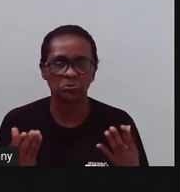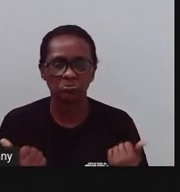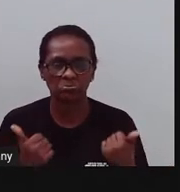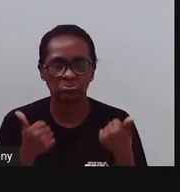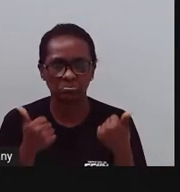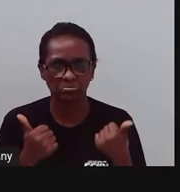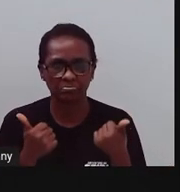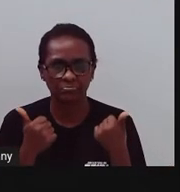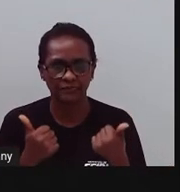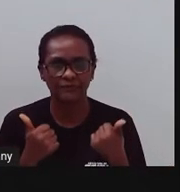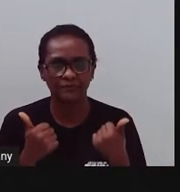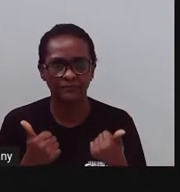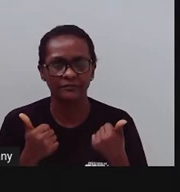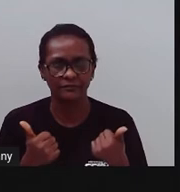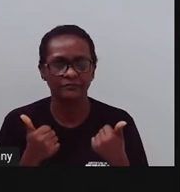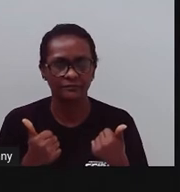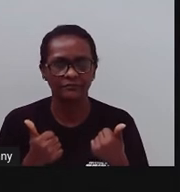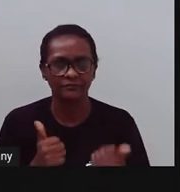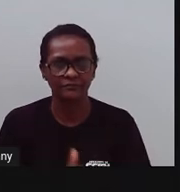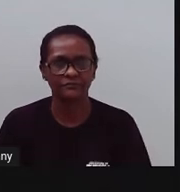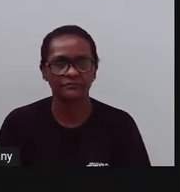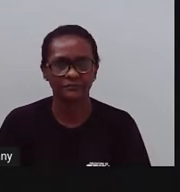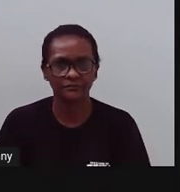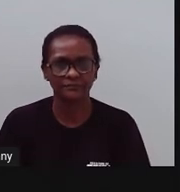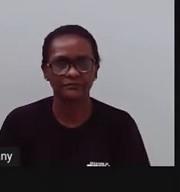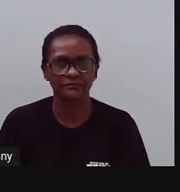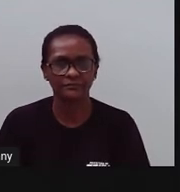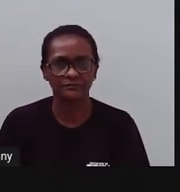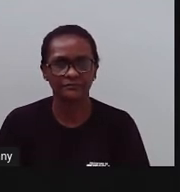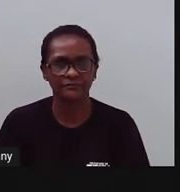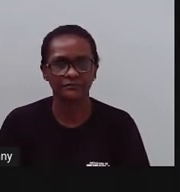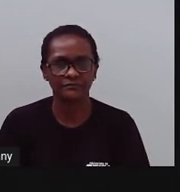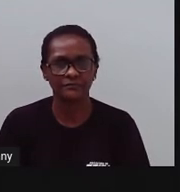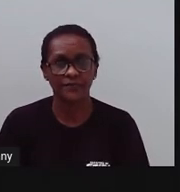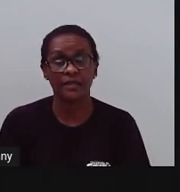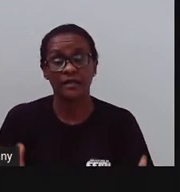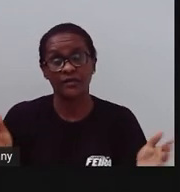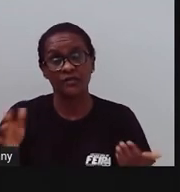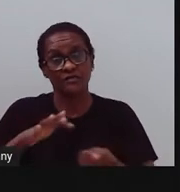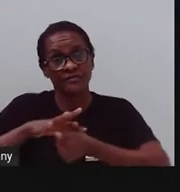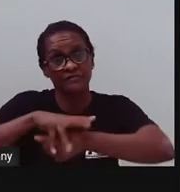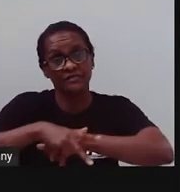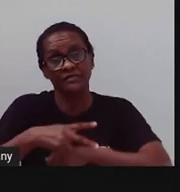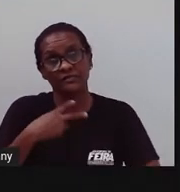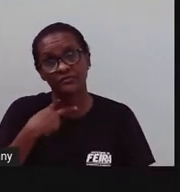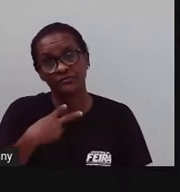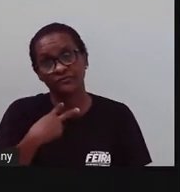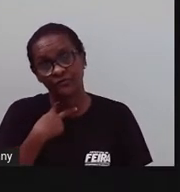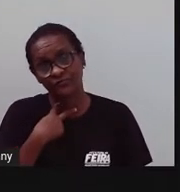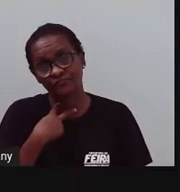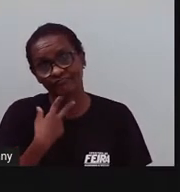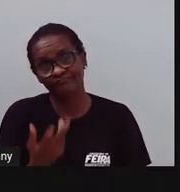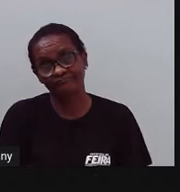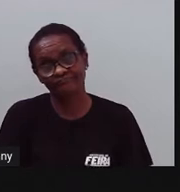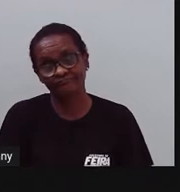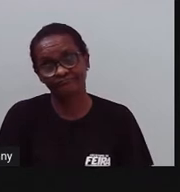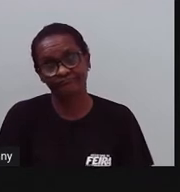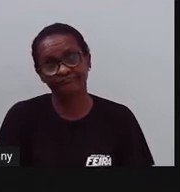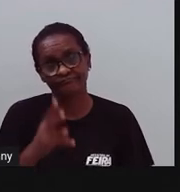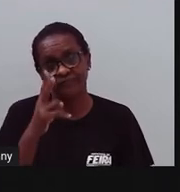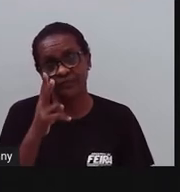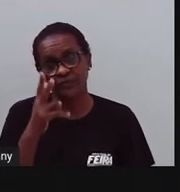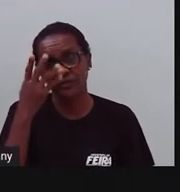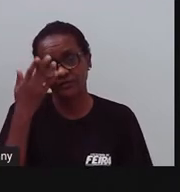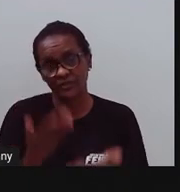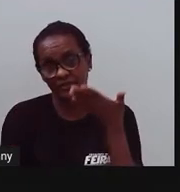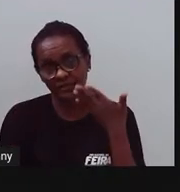é um evento, assim, fantástico. E, infelizmente, com a pandemia, a não teve ano passado, 2020 nem 2021, mas